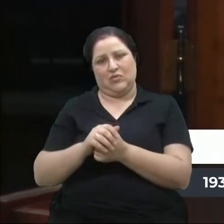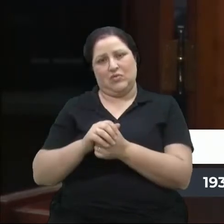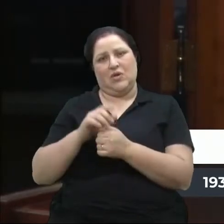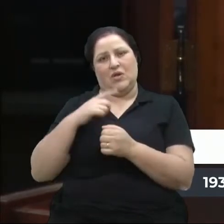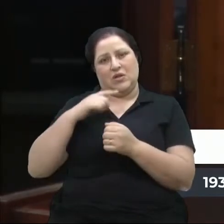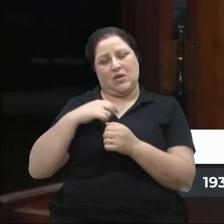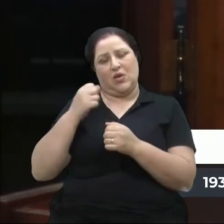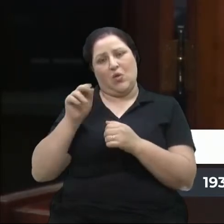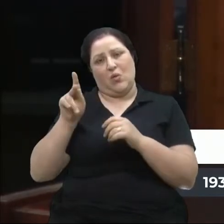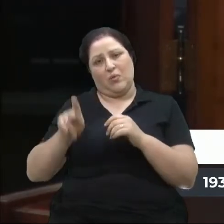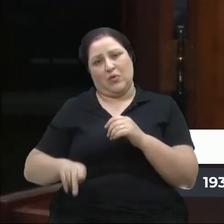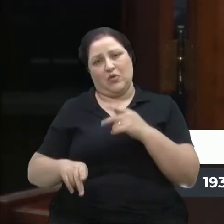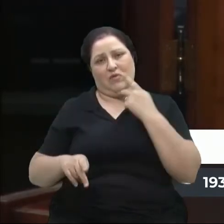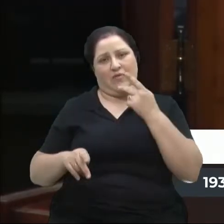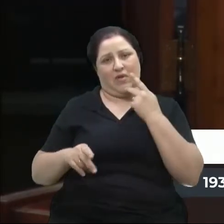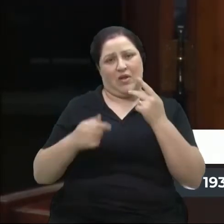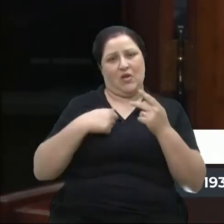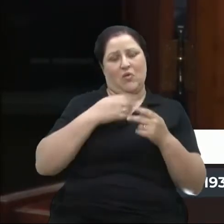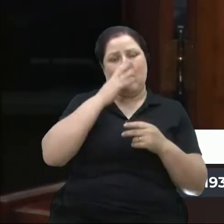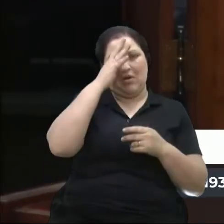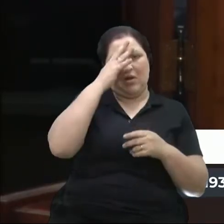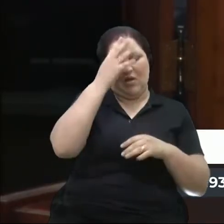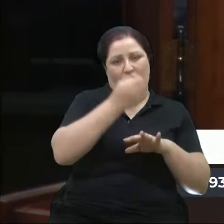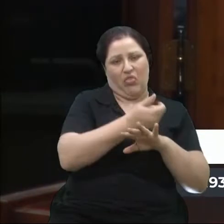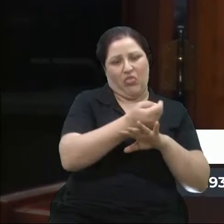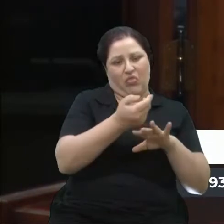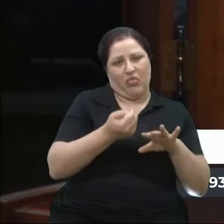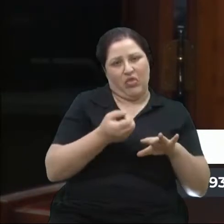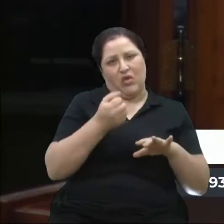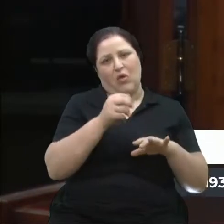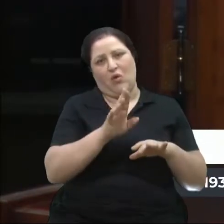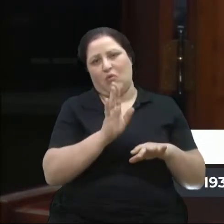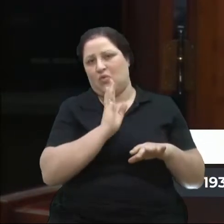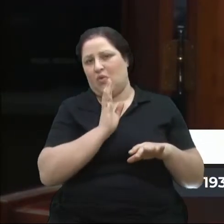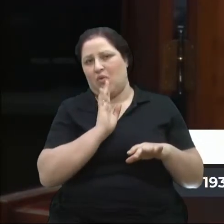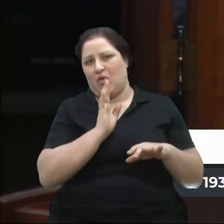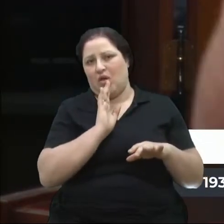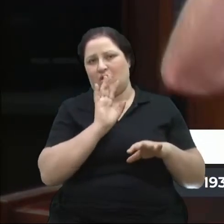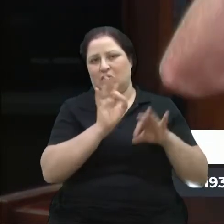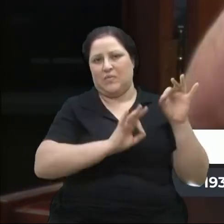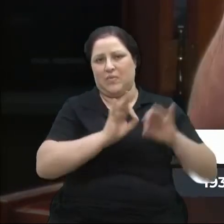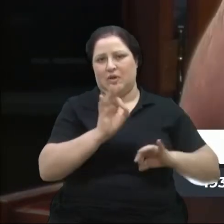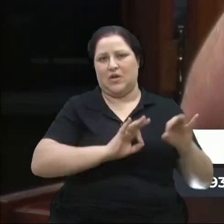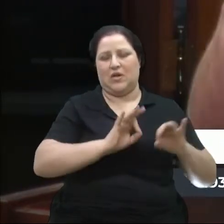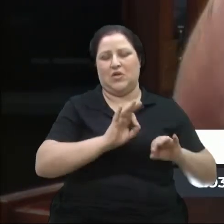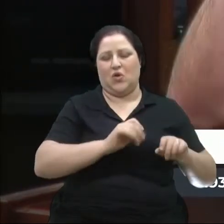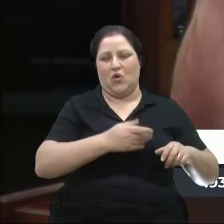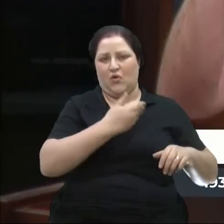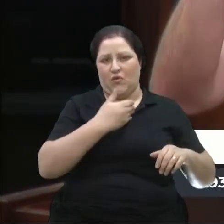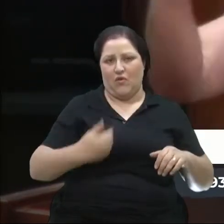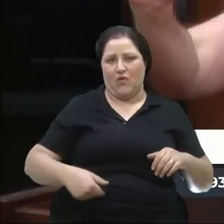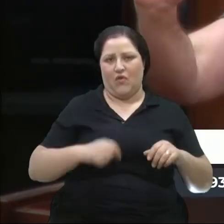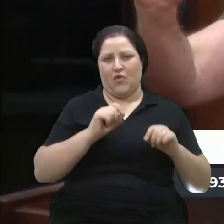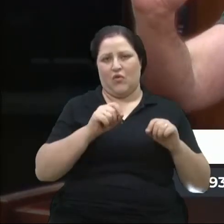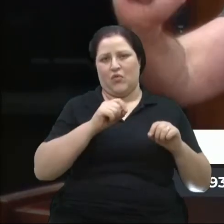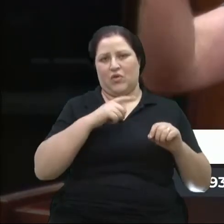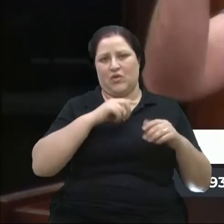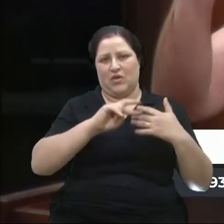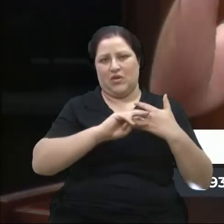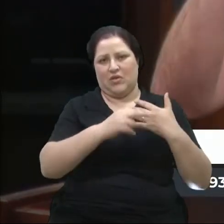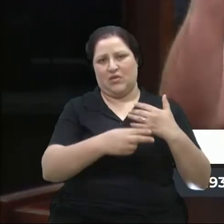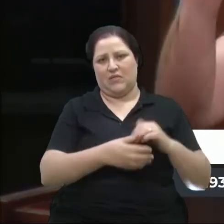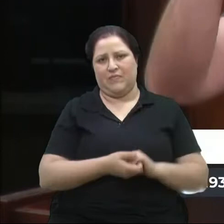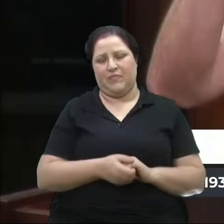falsas, ou desconhece o próprio plano de governo e o que ele acarreta, ou está fazendo um ataque ad hominem,